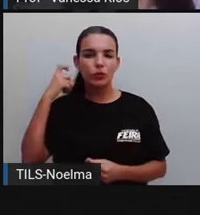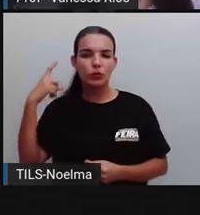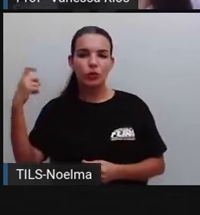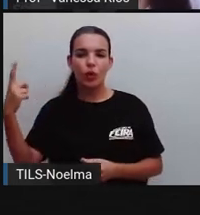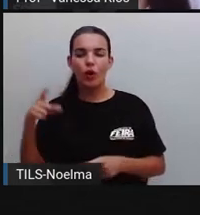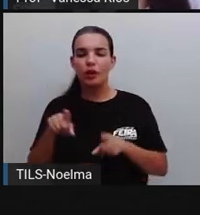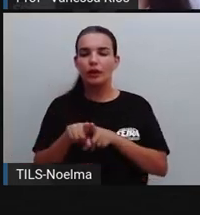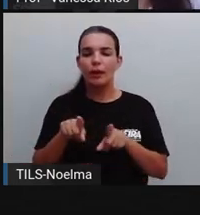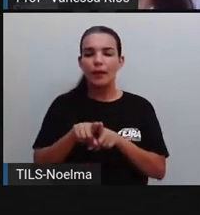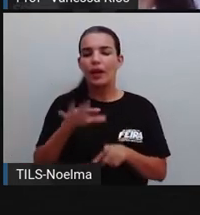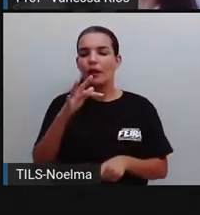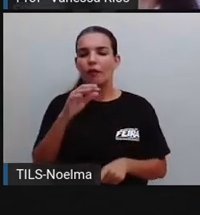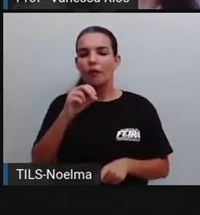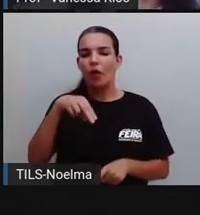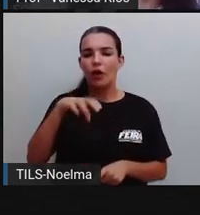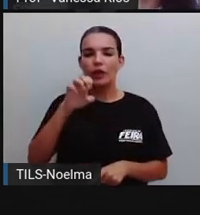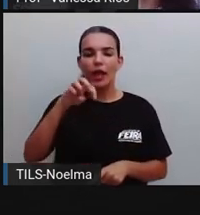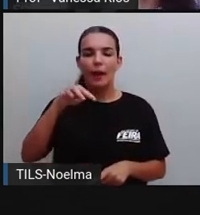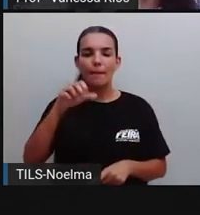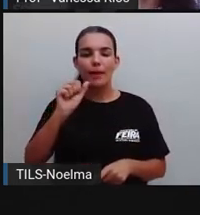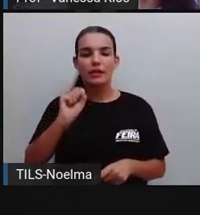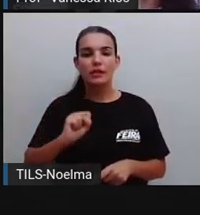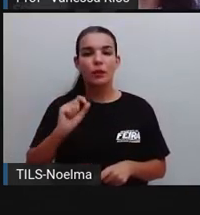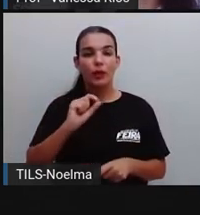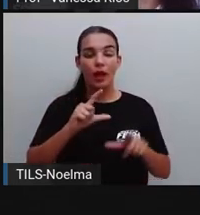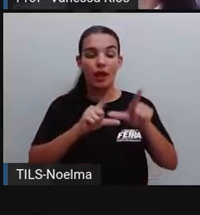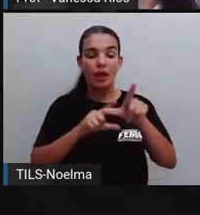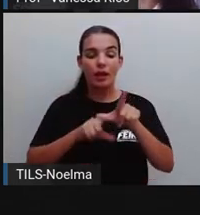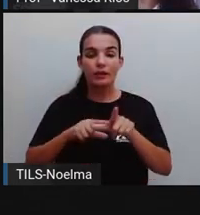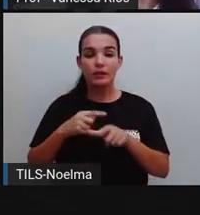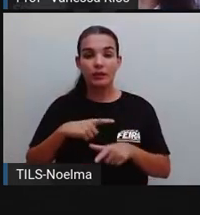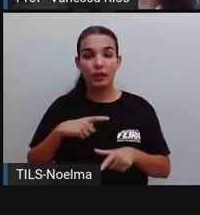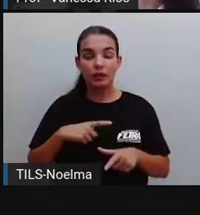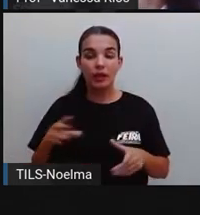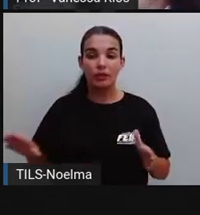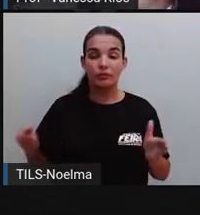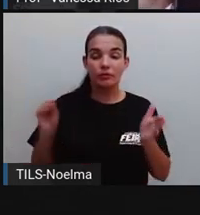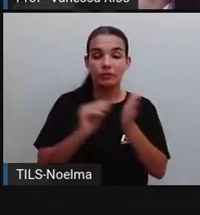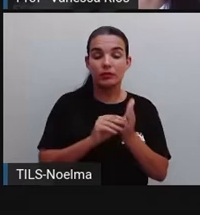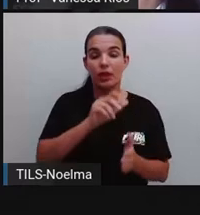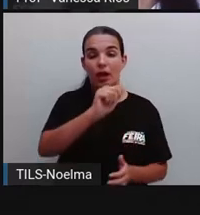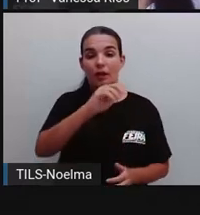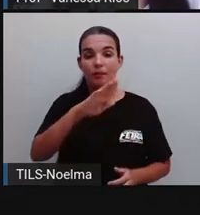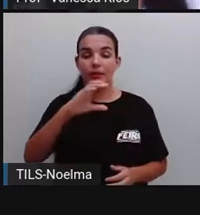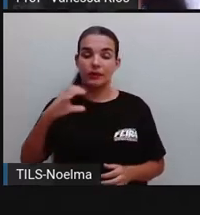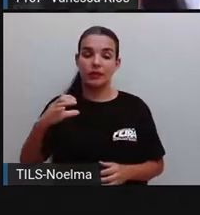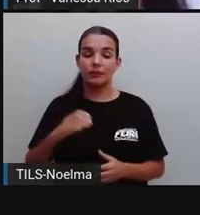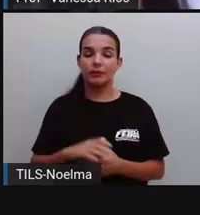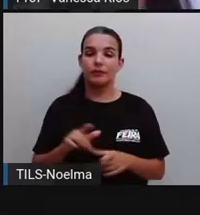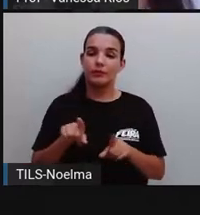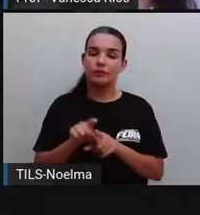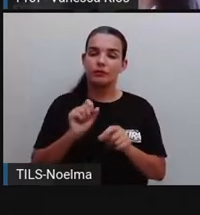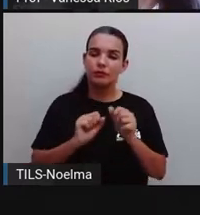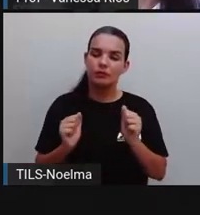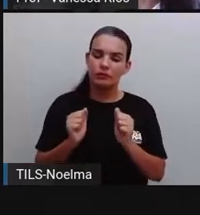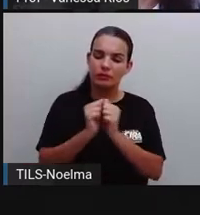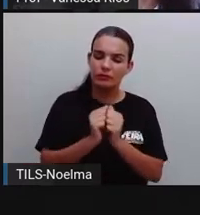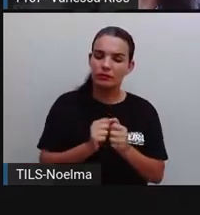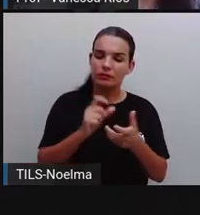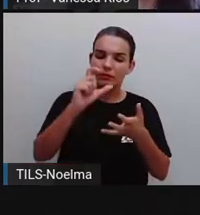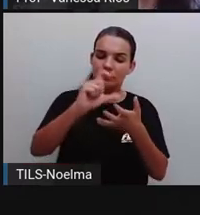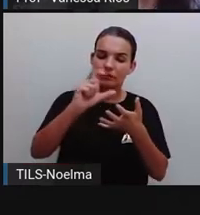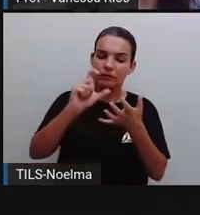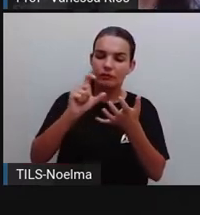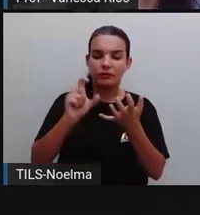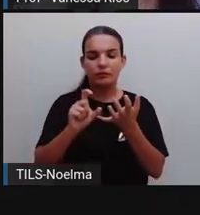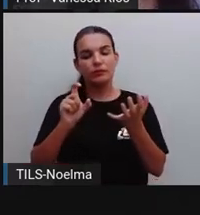vários fonimas para algumas letras que compõem o alfabeto e que juntas vão formando as sílabas e formando